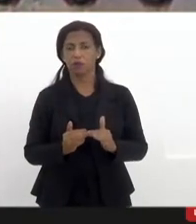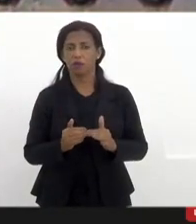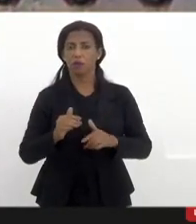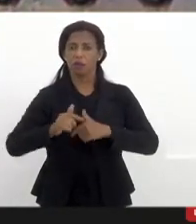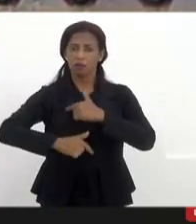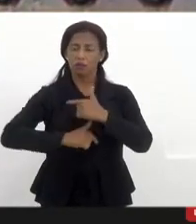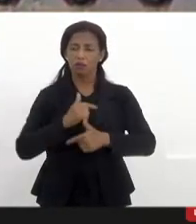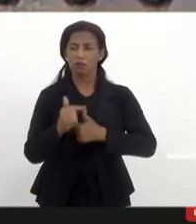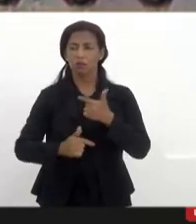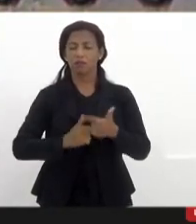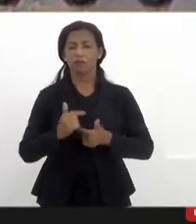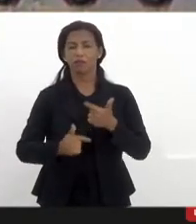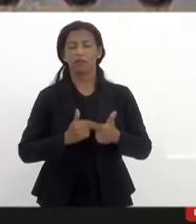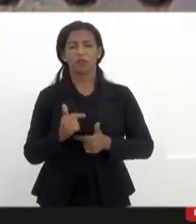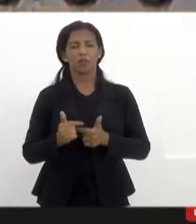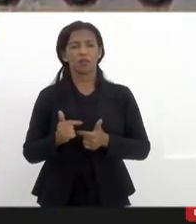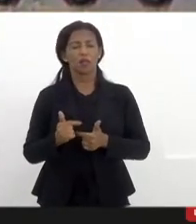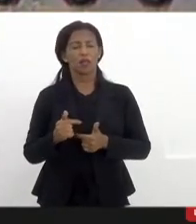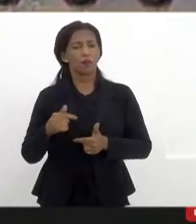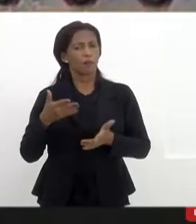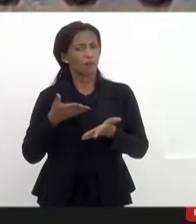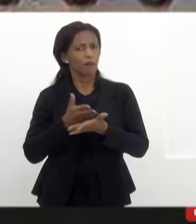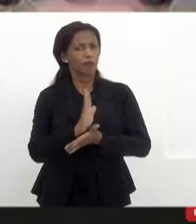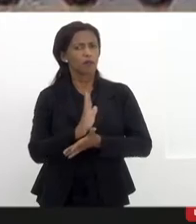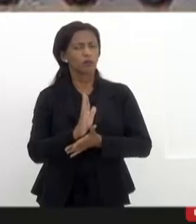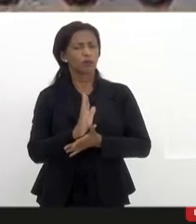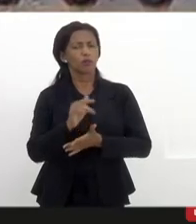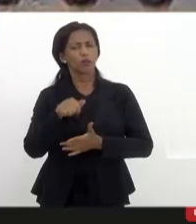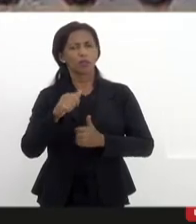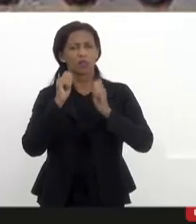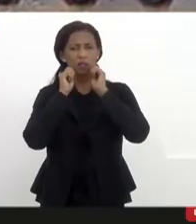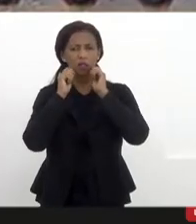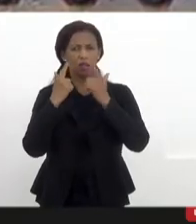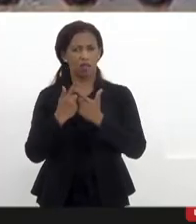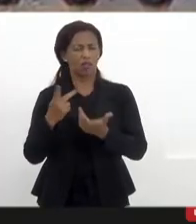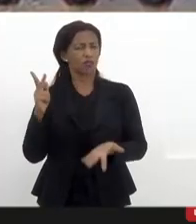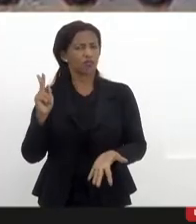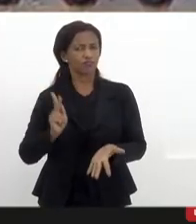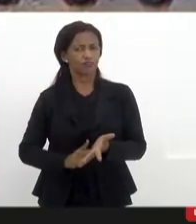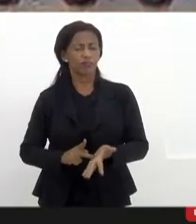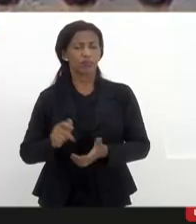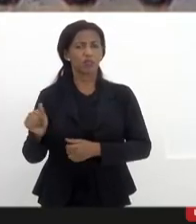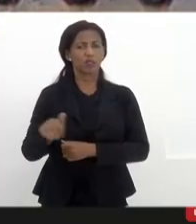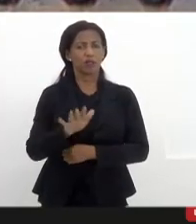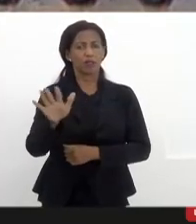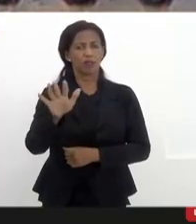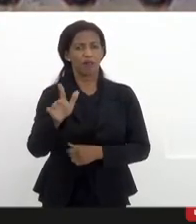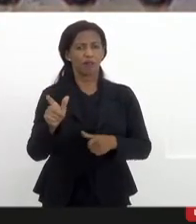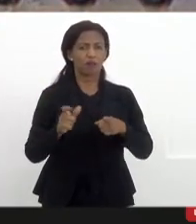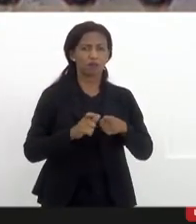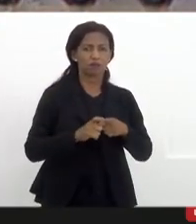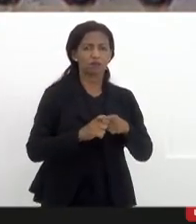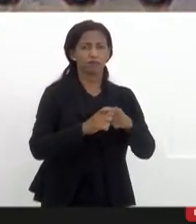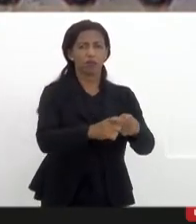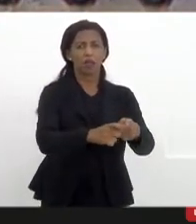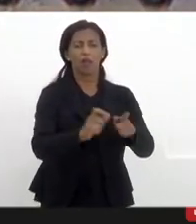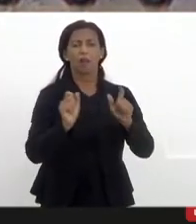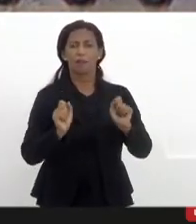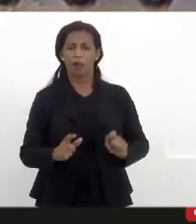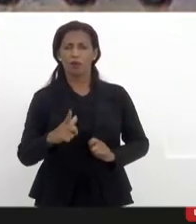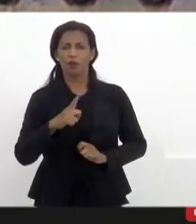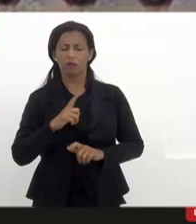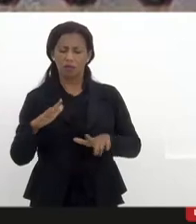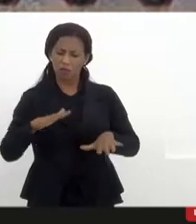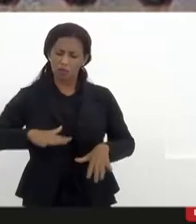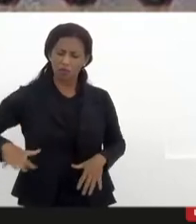efetivação do seu projeto aprovado na Lerge, né? Que seja efetivo de fato e que a favela, periferias possam ter esses